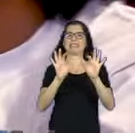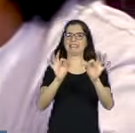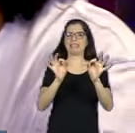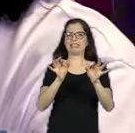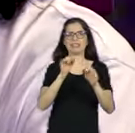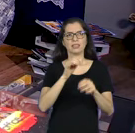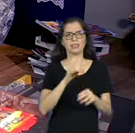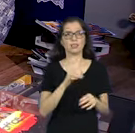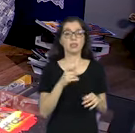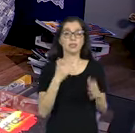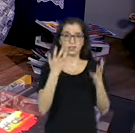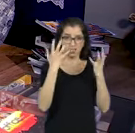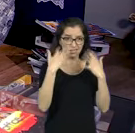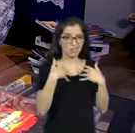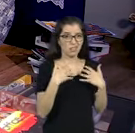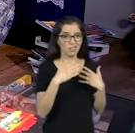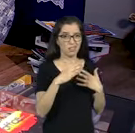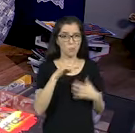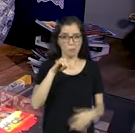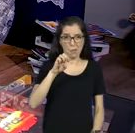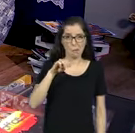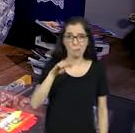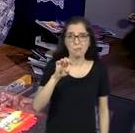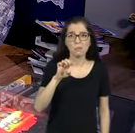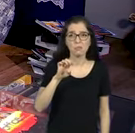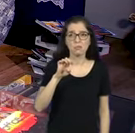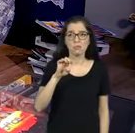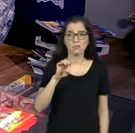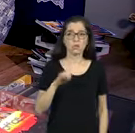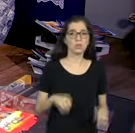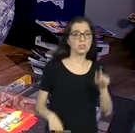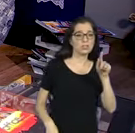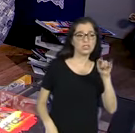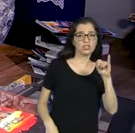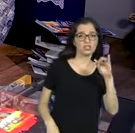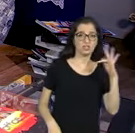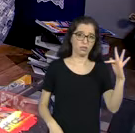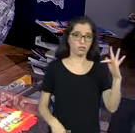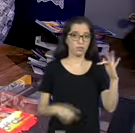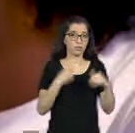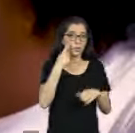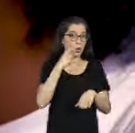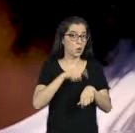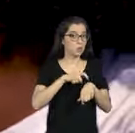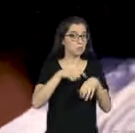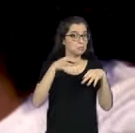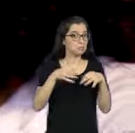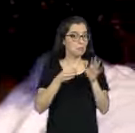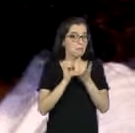Papo sério, Edu. Memes e GIF servem pra vários momentos. Tem que se ligar pra não ofender ninguém.